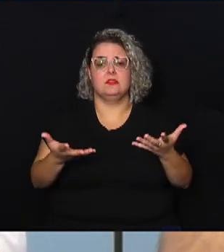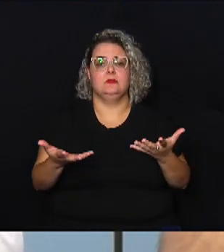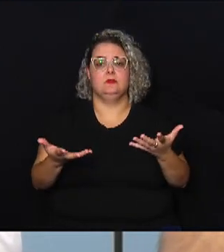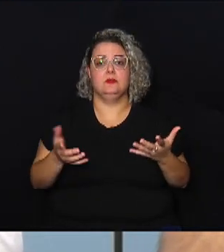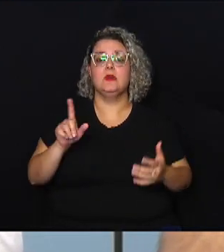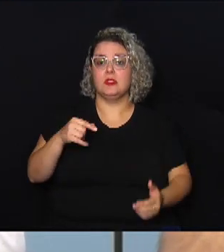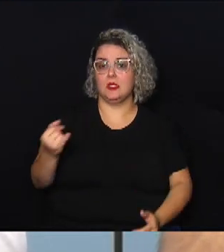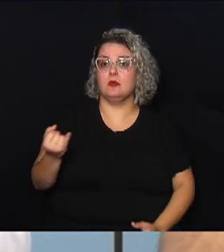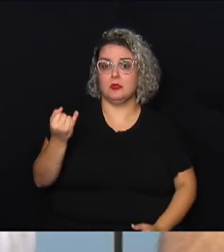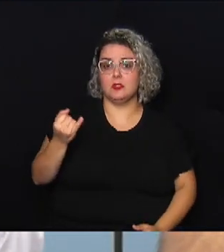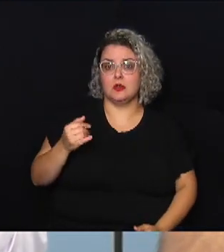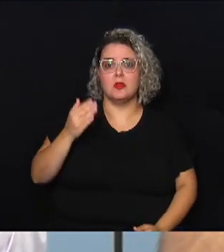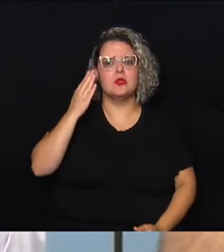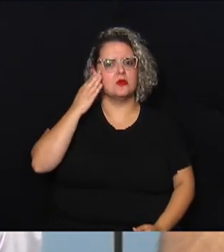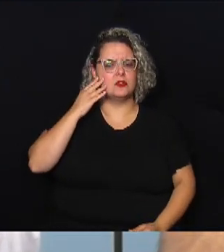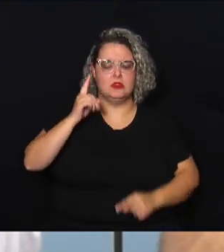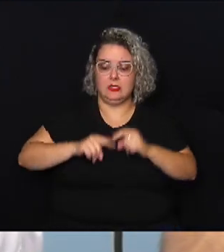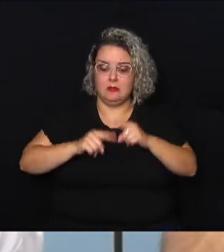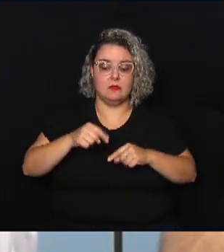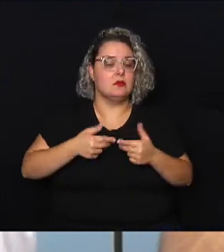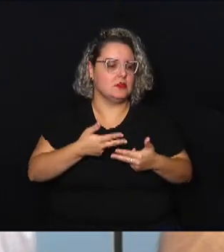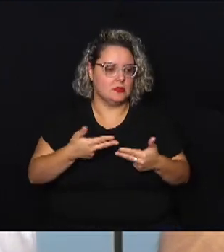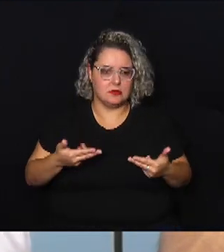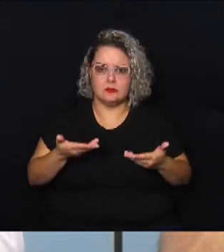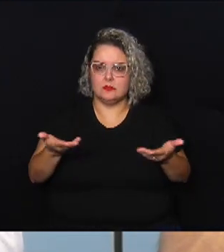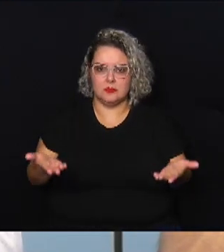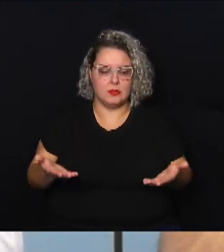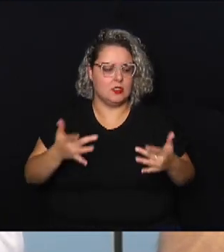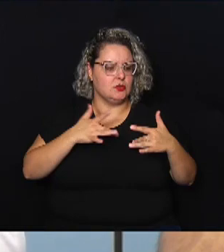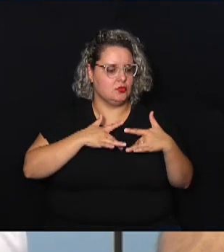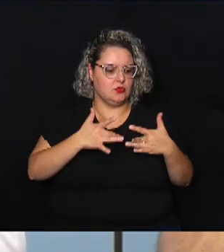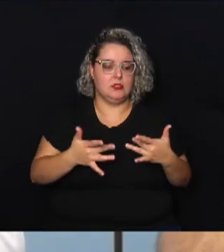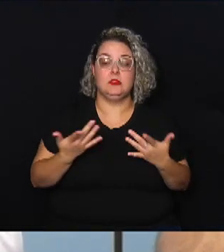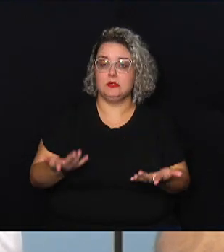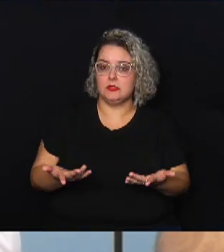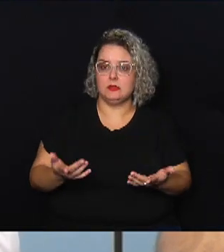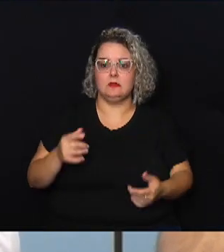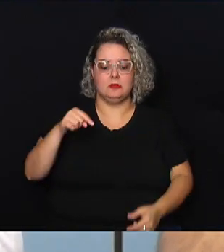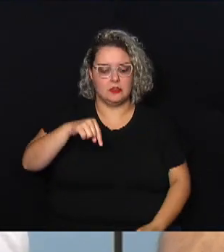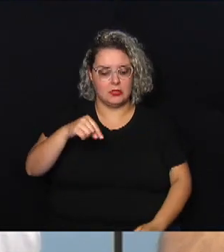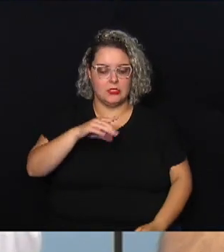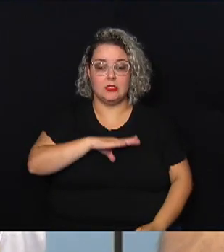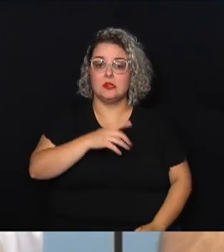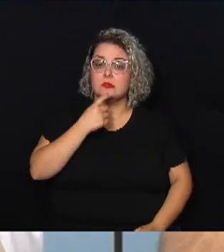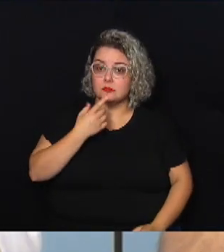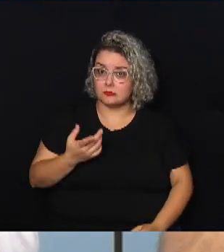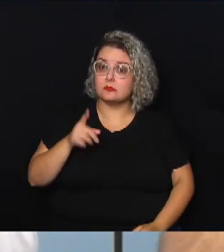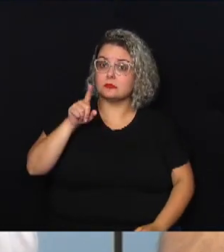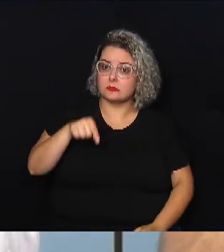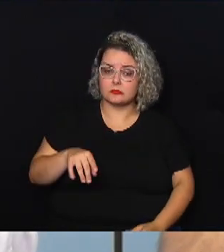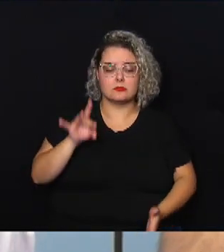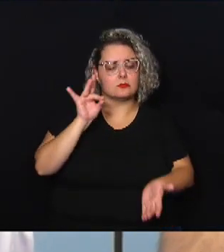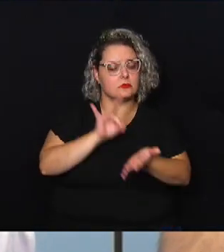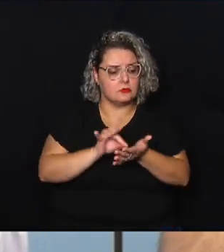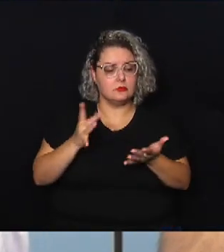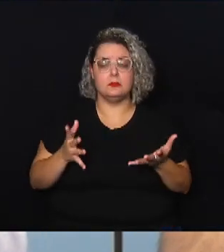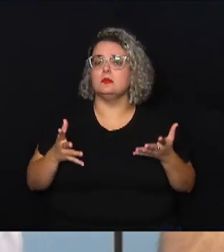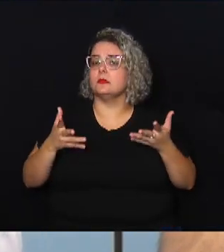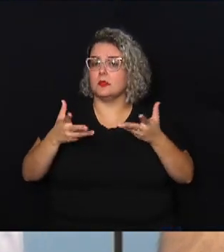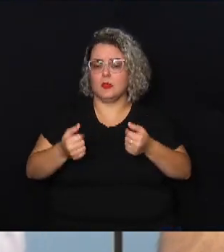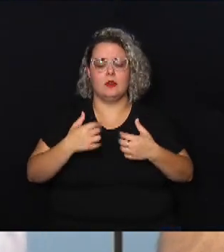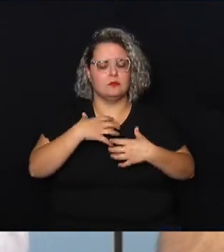é importante eu sei que vocês estão fazendo matéria a respeito disso das doações aqui que estão saindo de Campinas e isso é realmente para que todo mundo